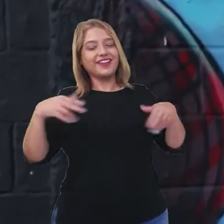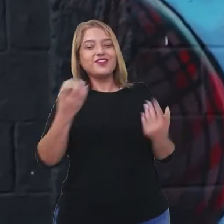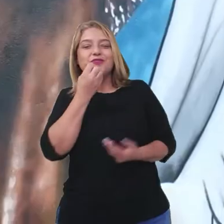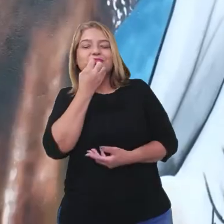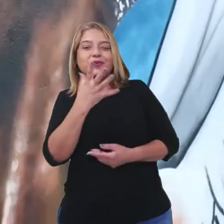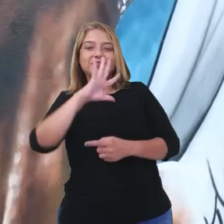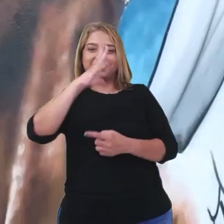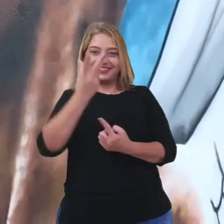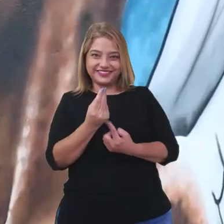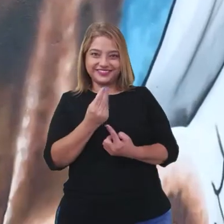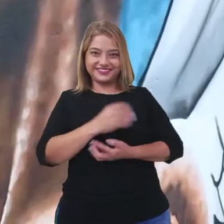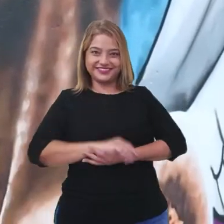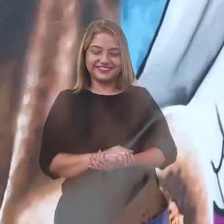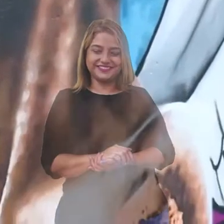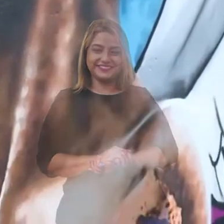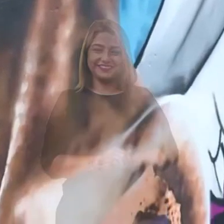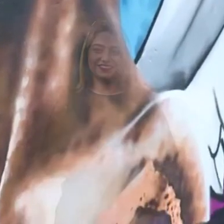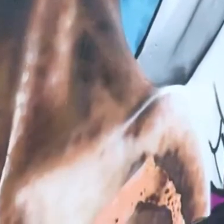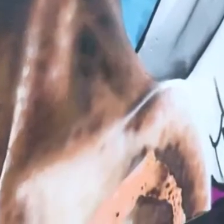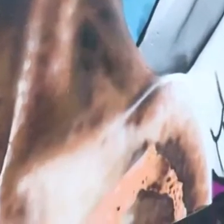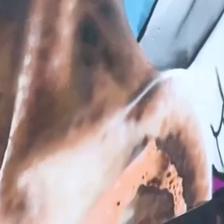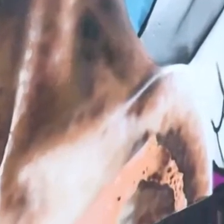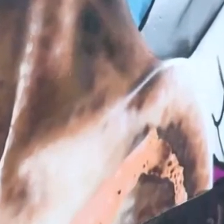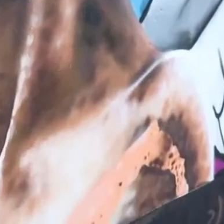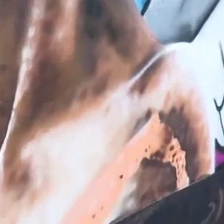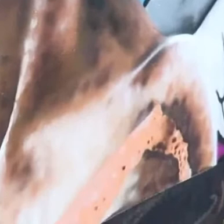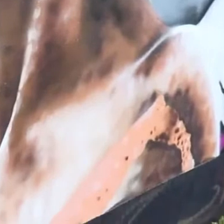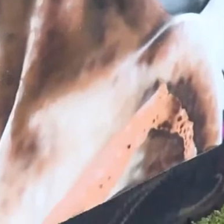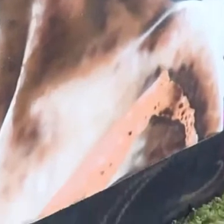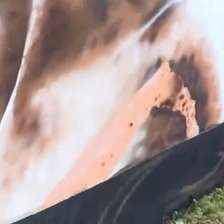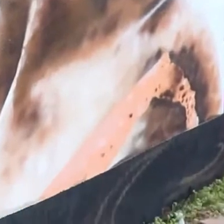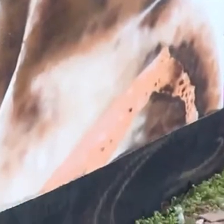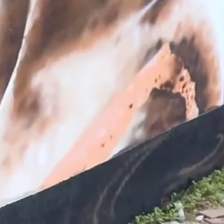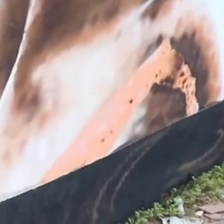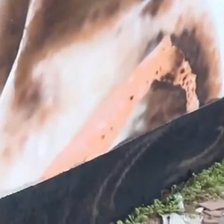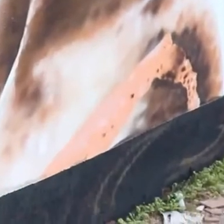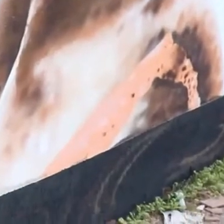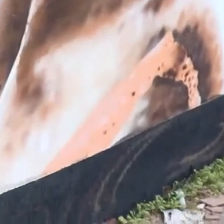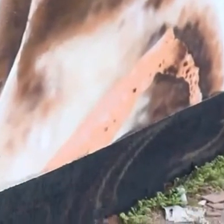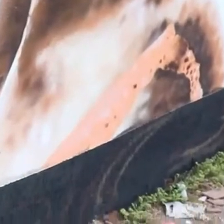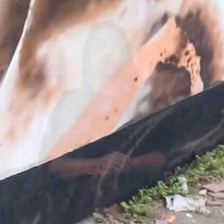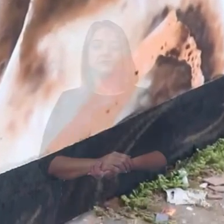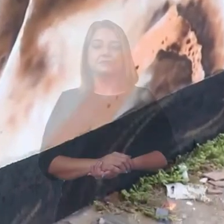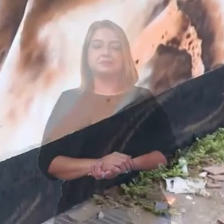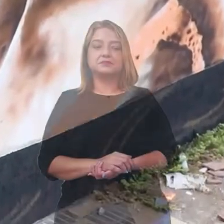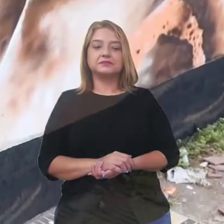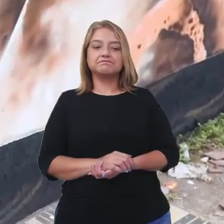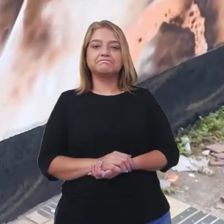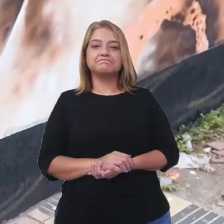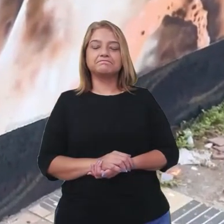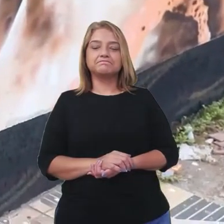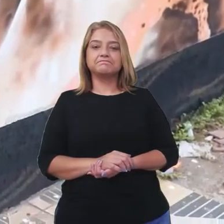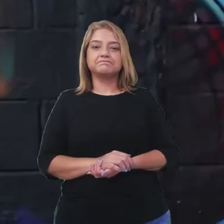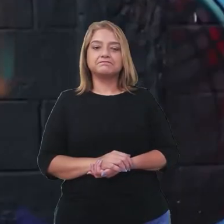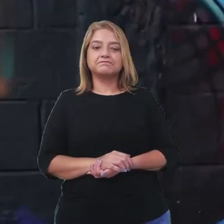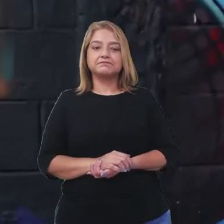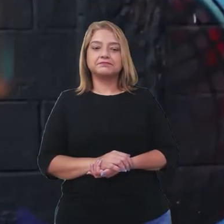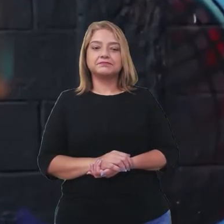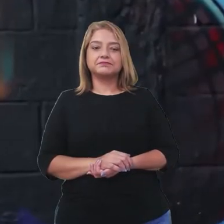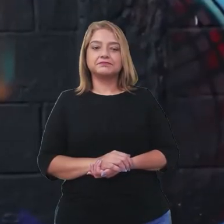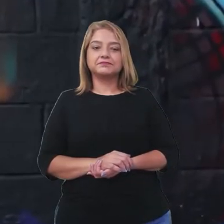arte. que é o gostoso Cara, é